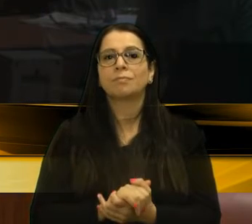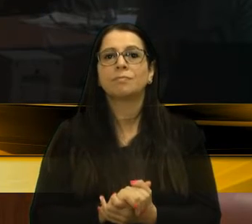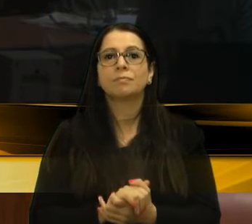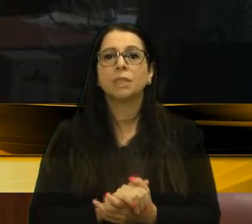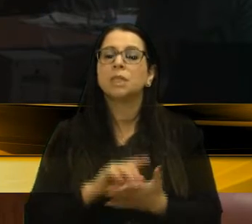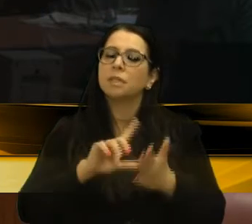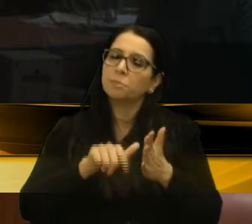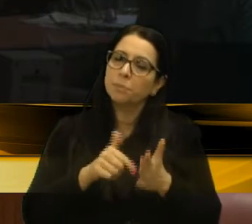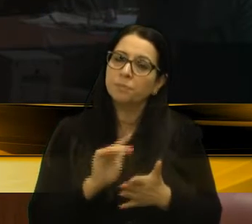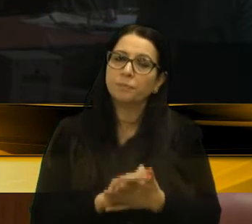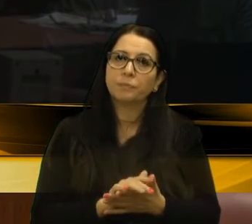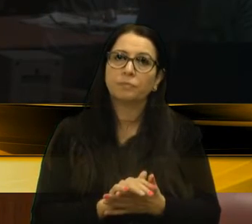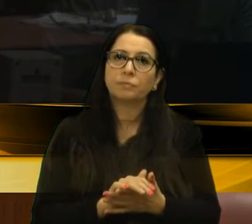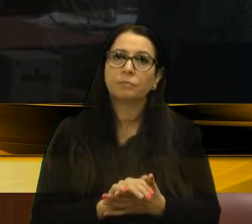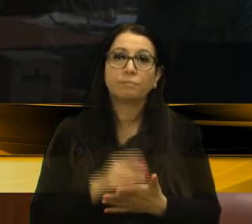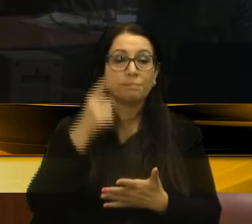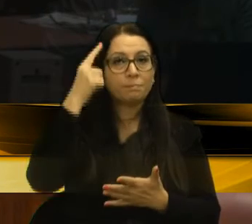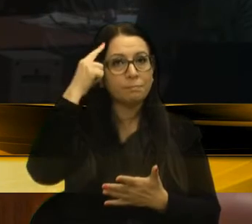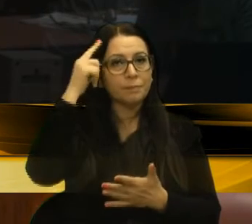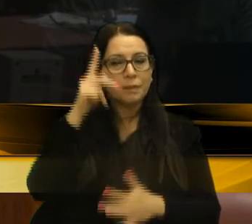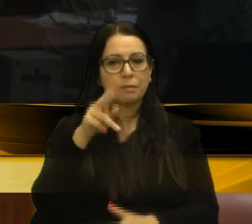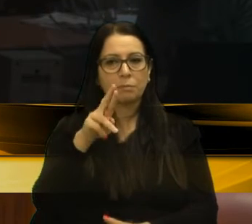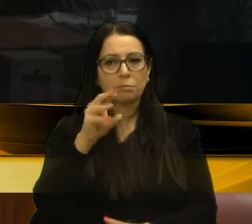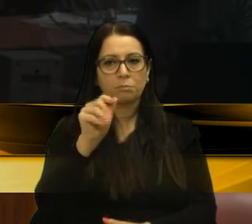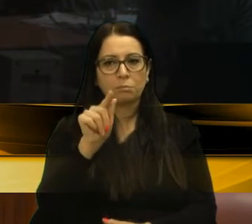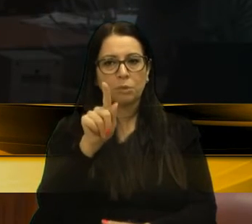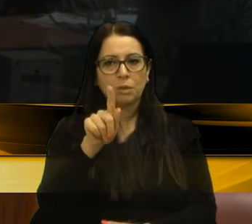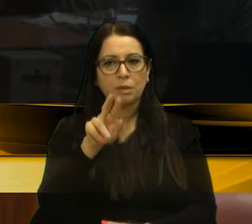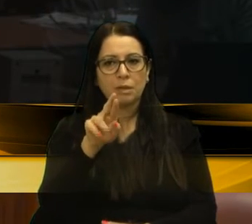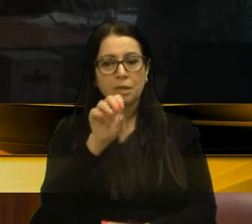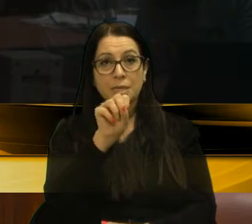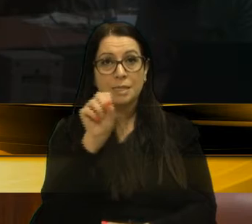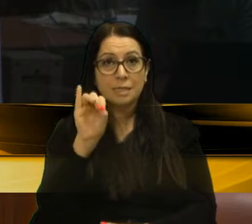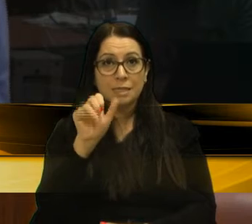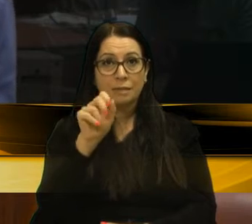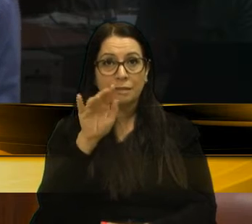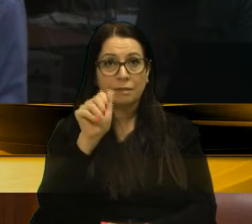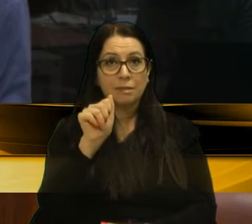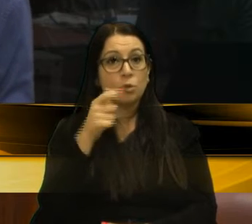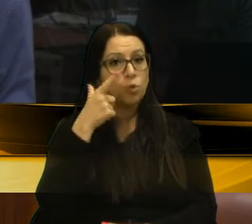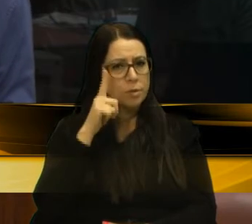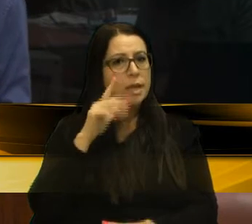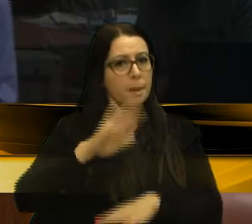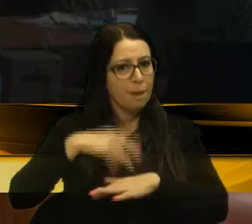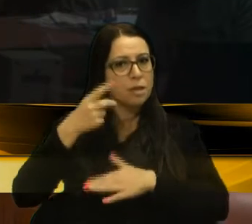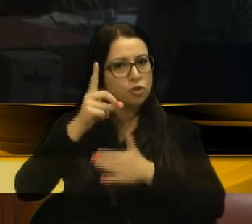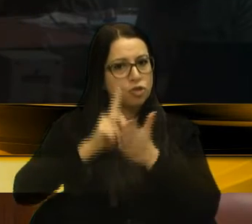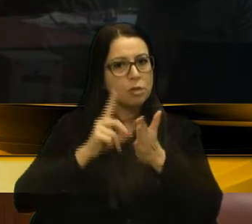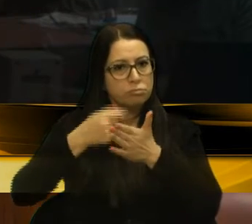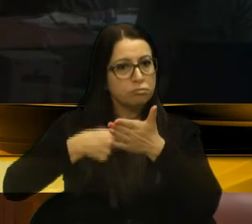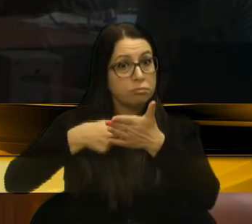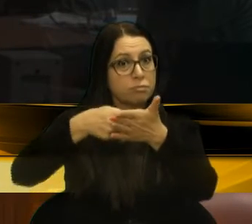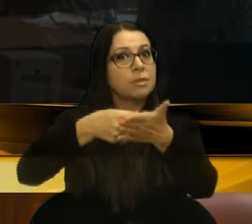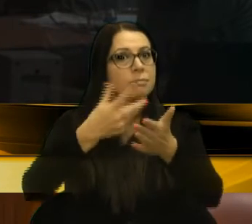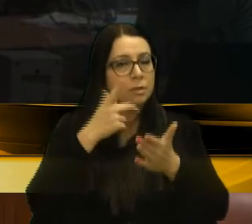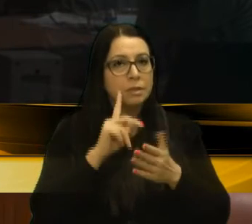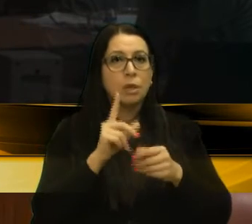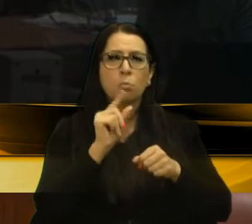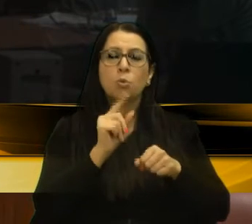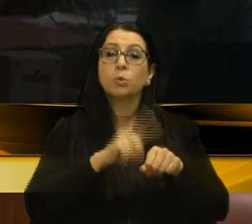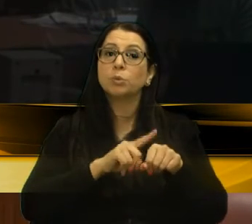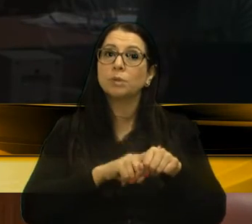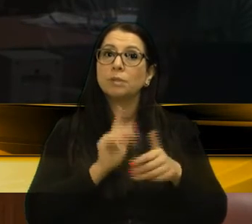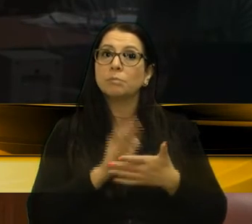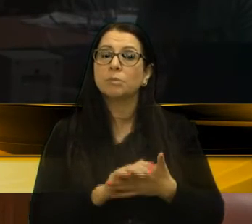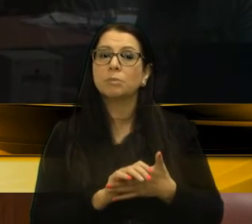Depois, vem um pensamento progressista, onde se conquistam mais direitos. E agora, recentemente,